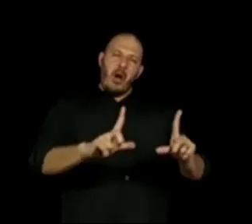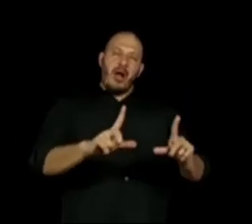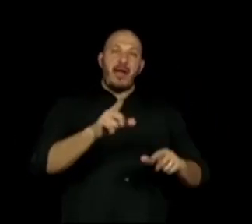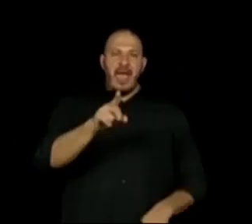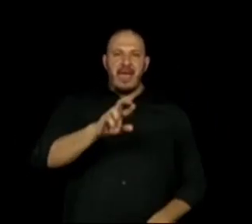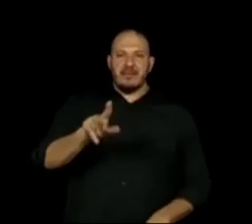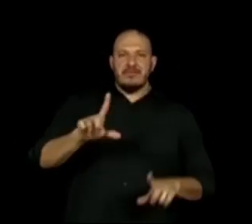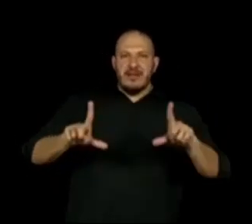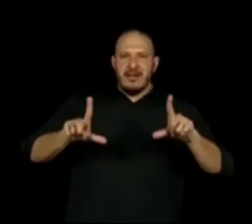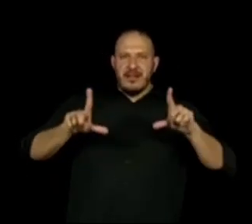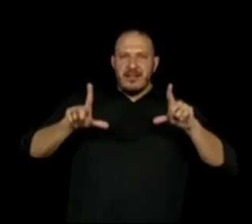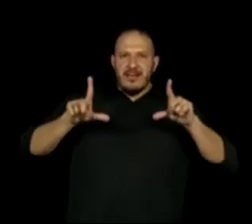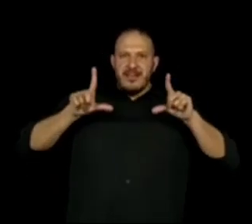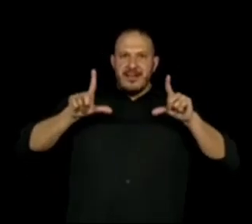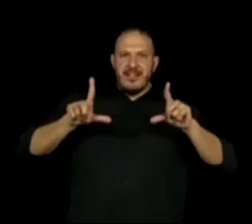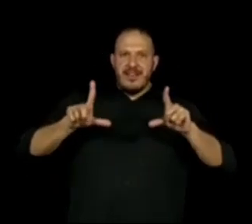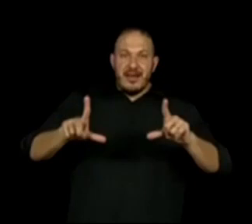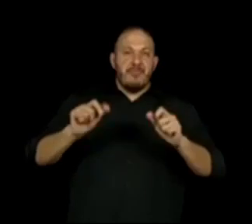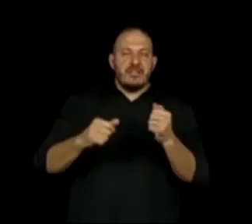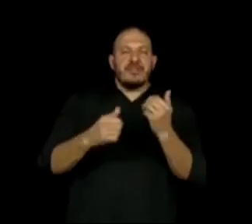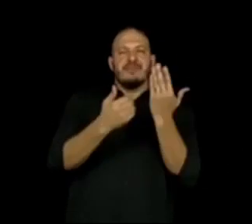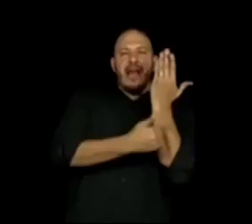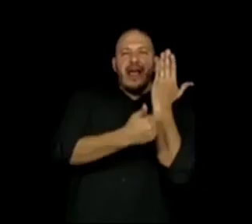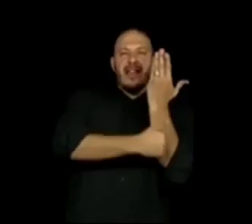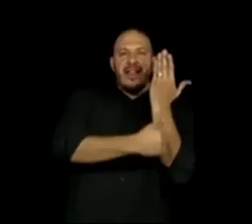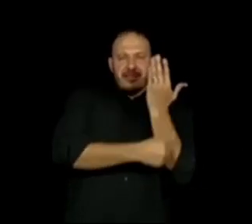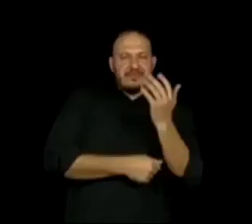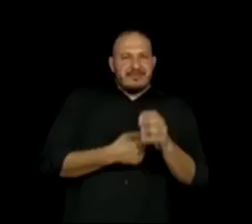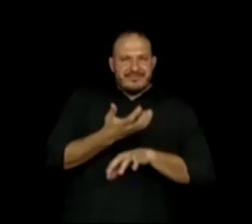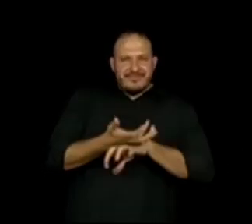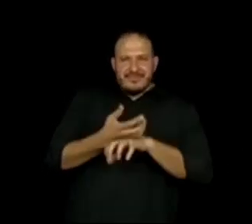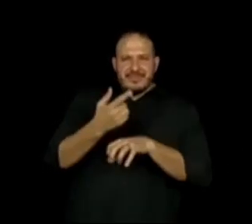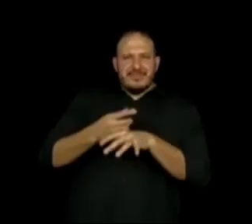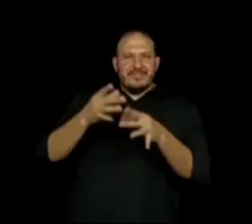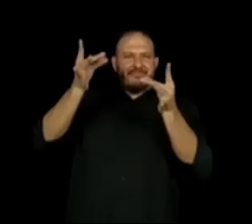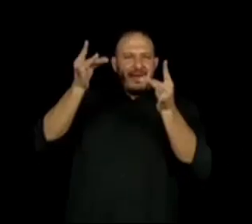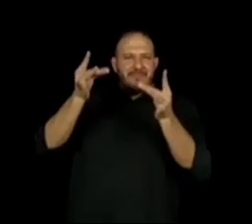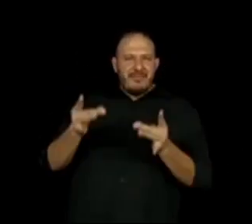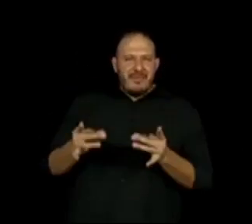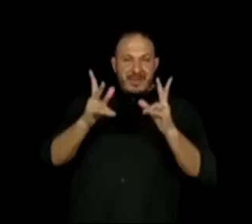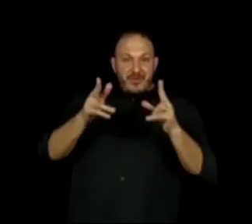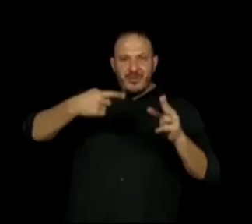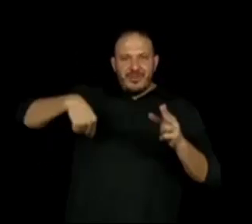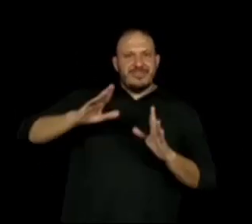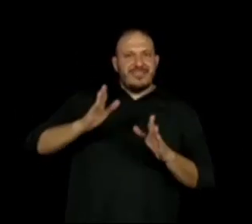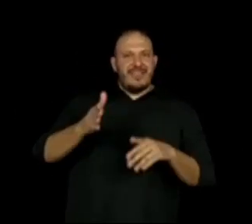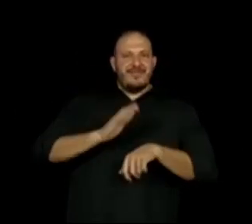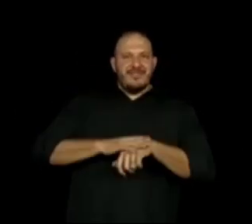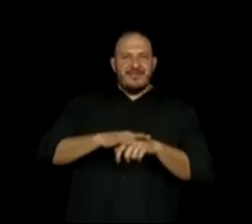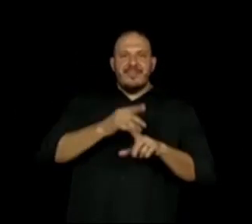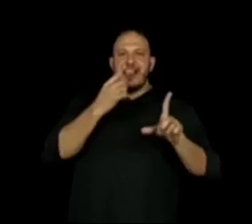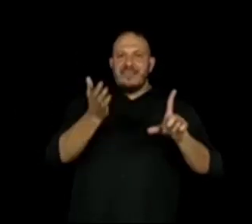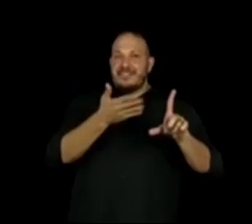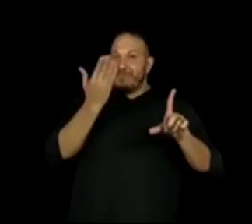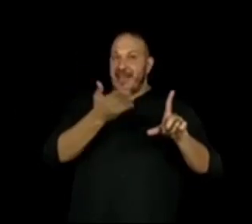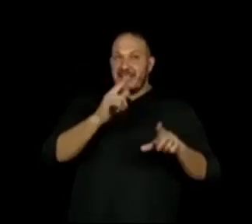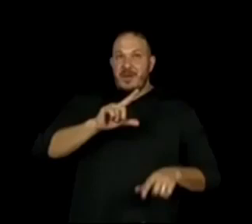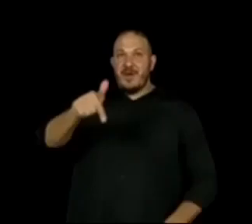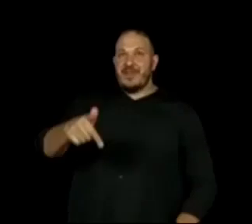efeito. Por que descascaram o abacaxi, a matéria inteirinha ali? Conforme nós fizemos. Próxima página, por favor.